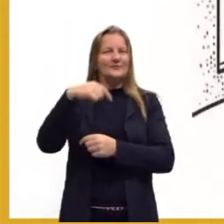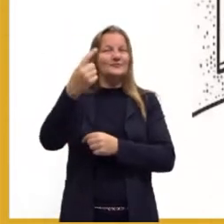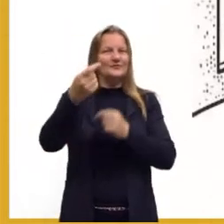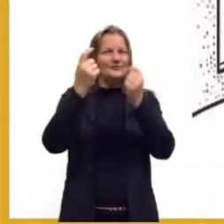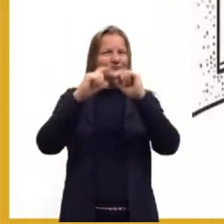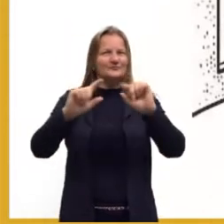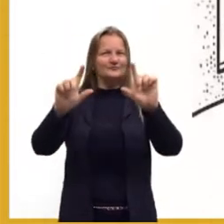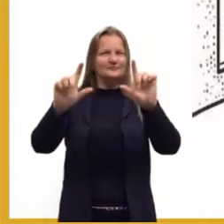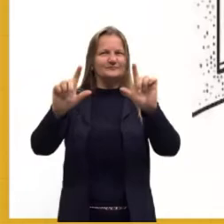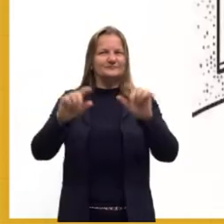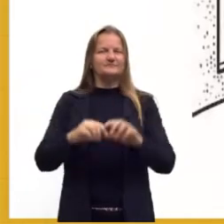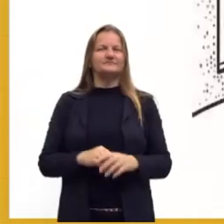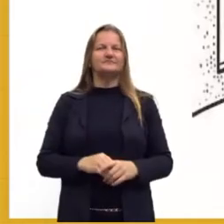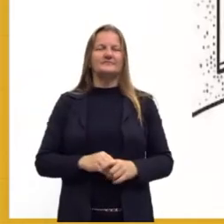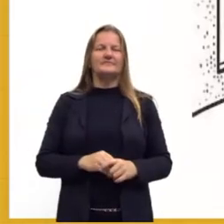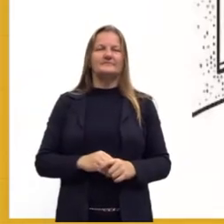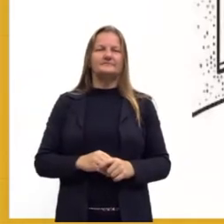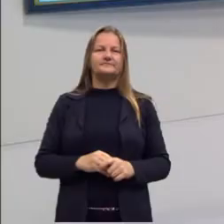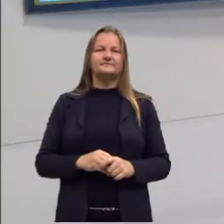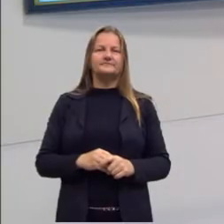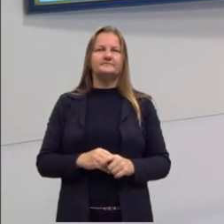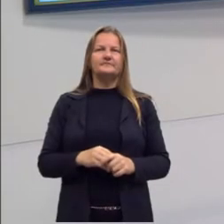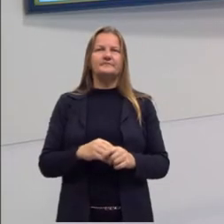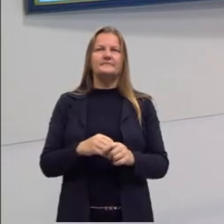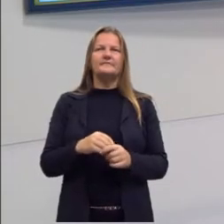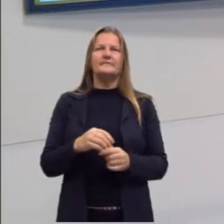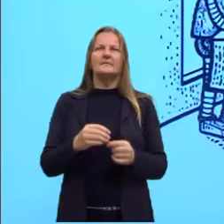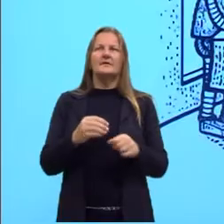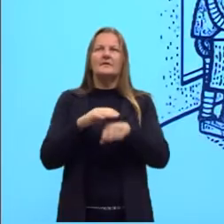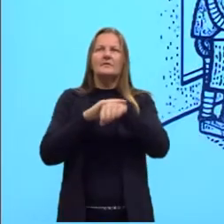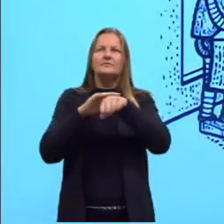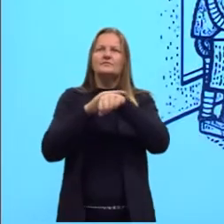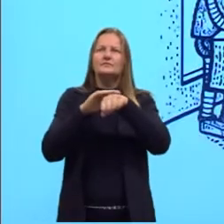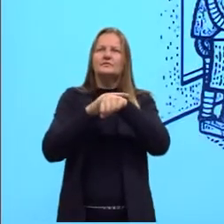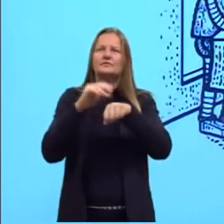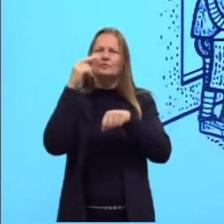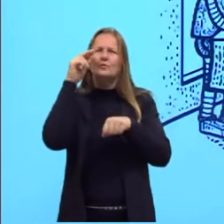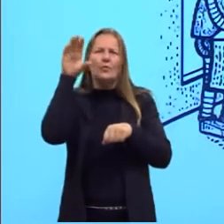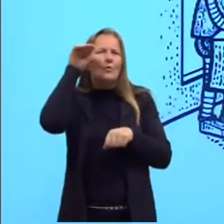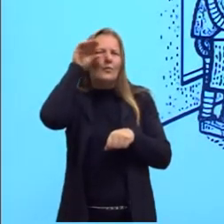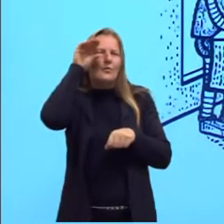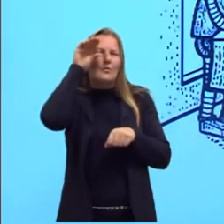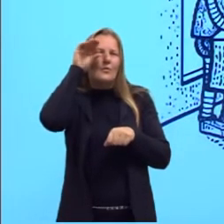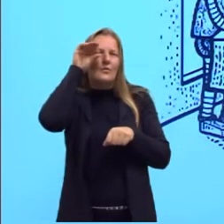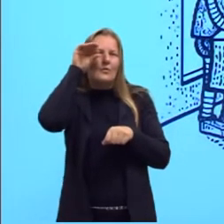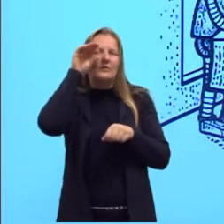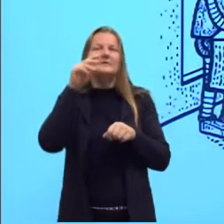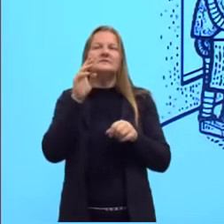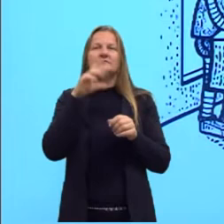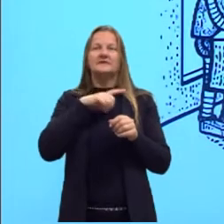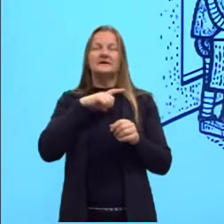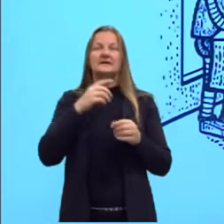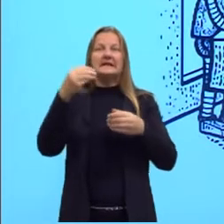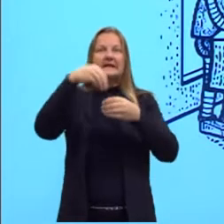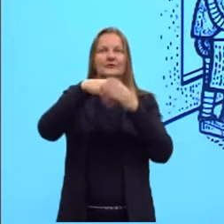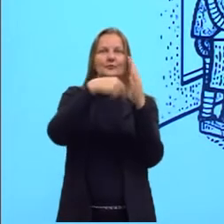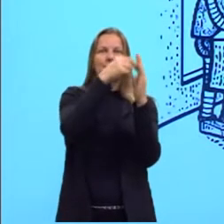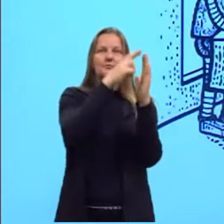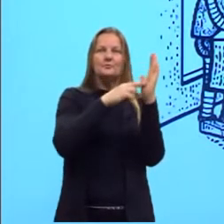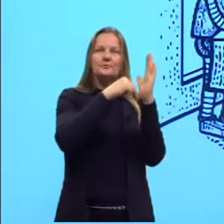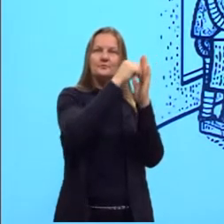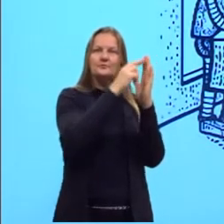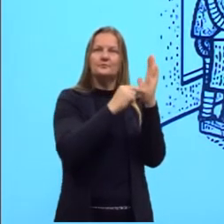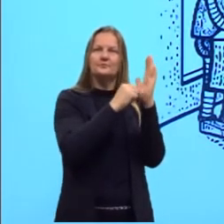slide. Antes da gente ir para o próximo slide, eu quero falar com vocês um pouquinho sobre alguns dos elementos que tem aqui nessa obra.